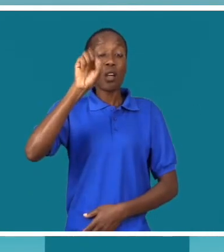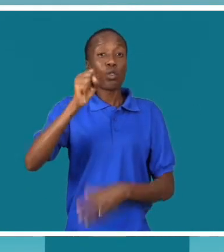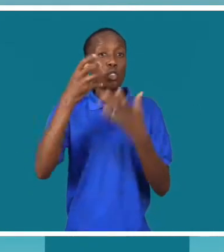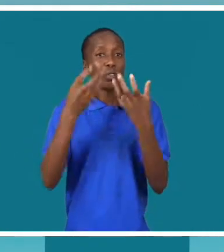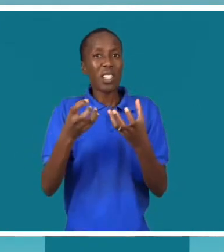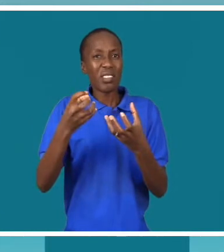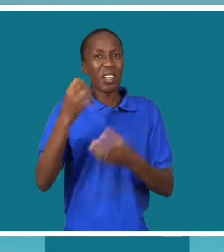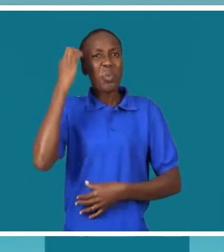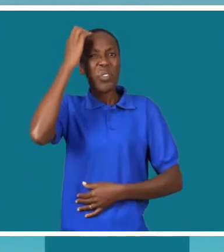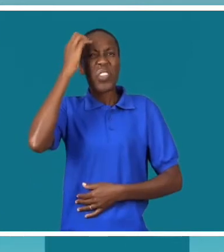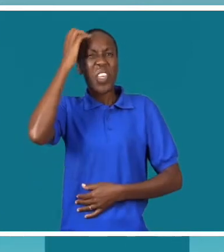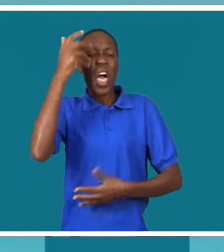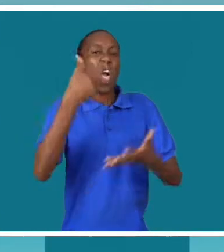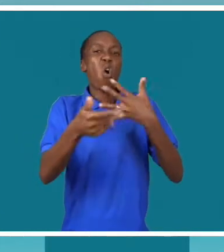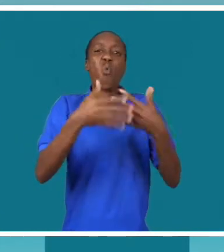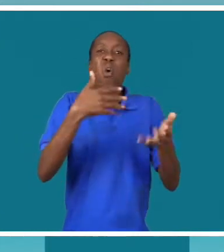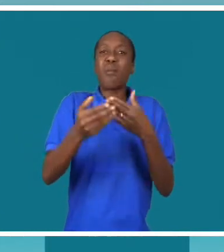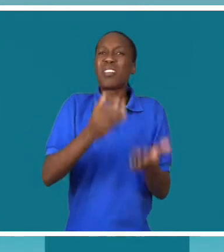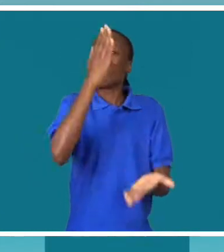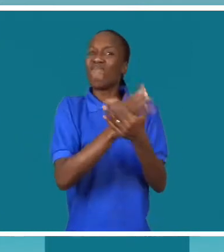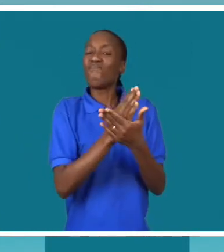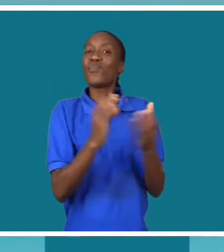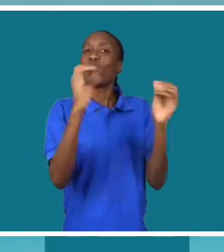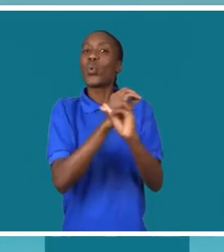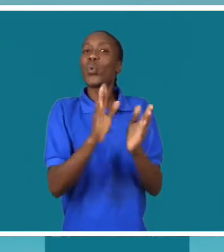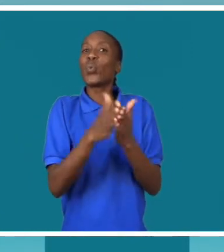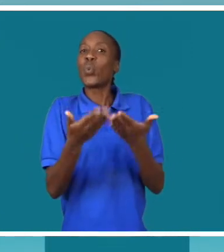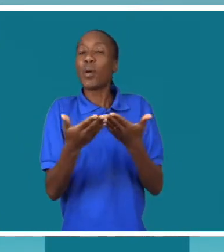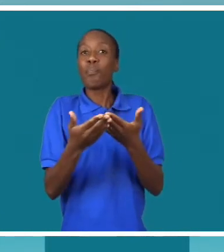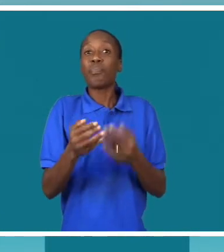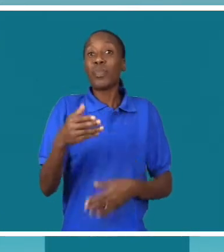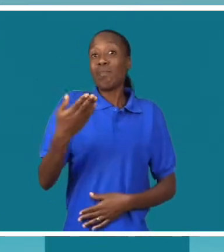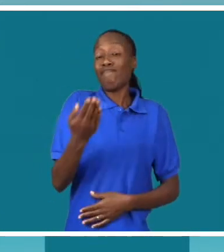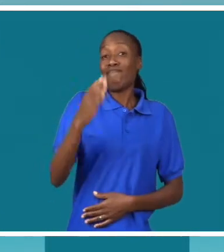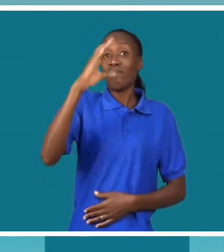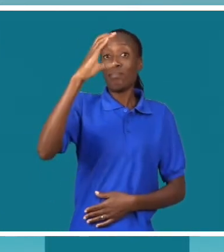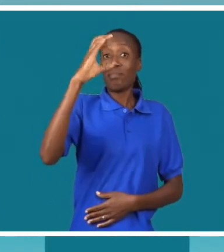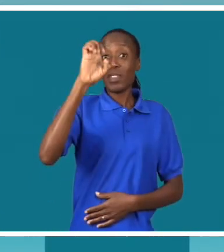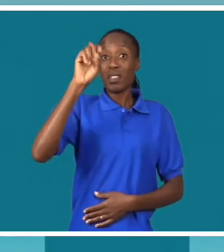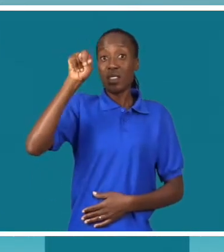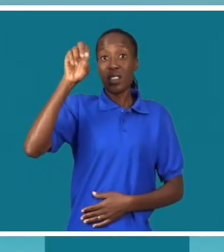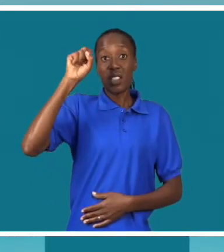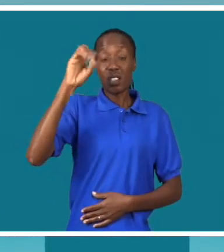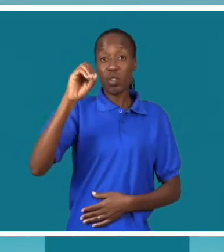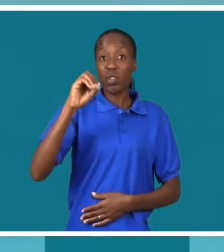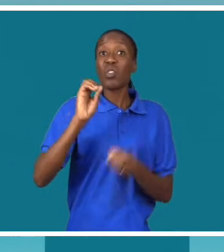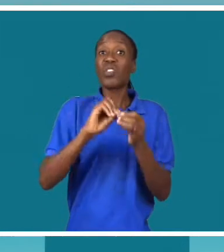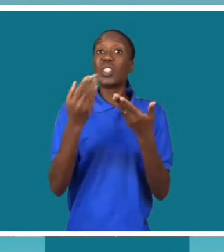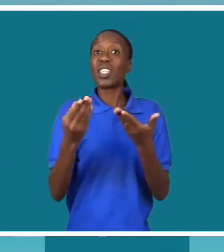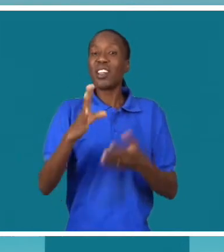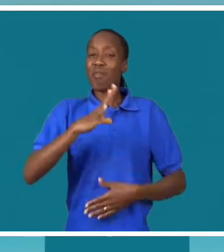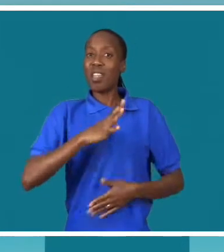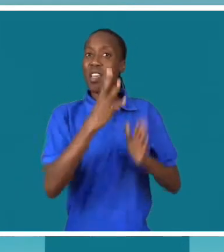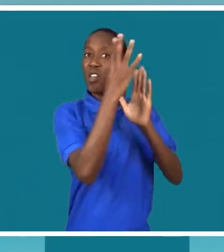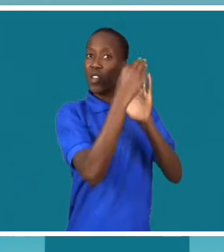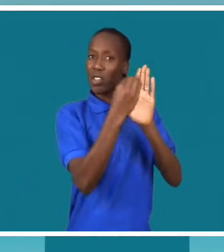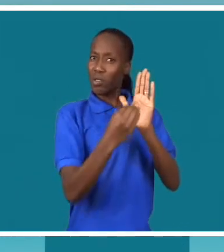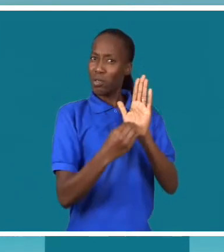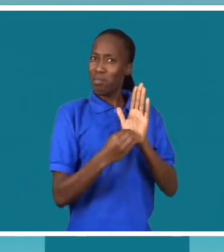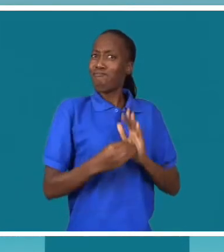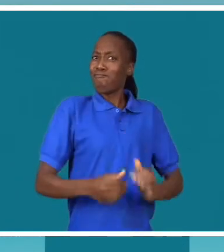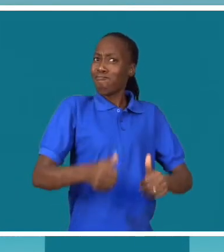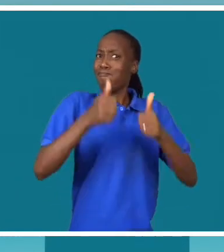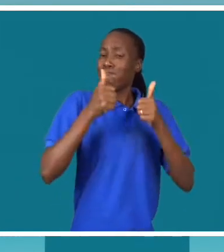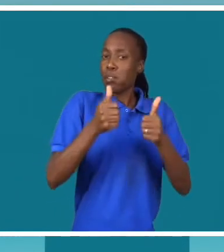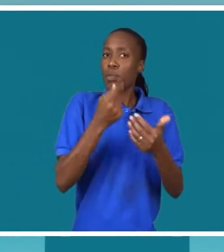imaginamos qualquer coisa que não tem nada a ver com aquilo que é a realidade. Então, o Censo traz coisas muito boas no que concerne a